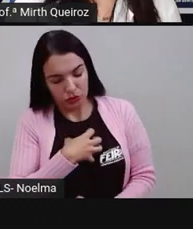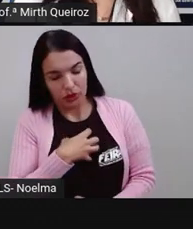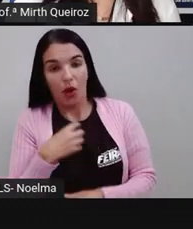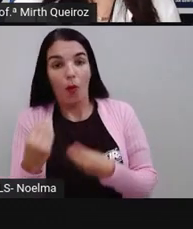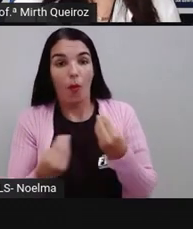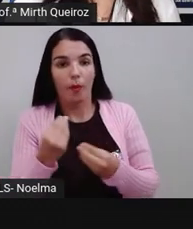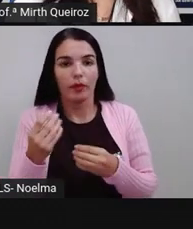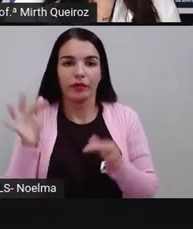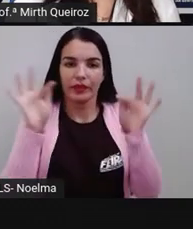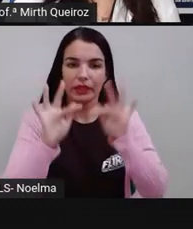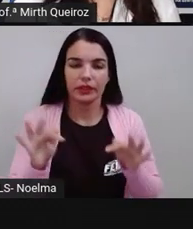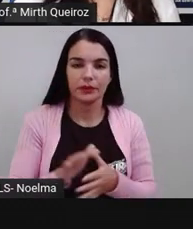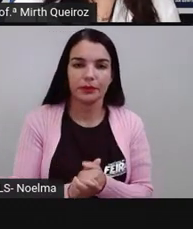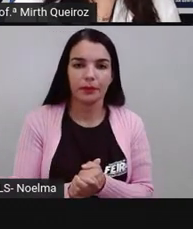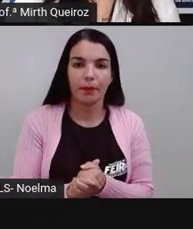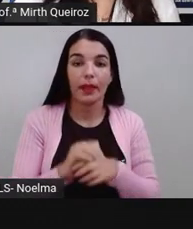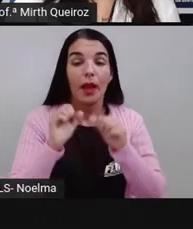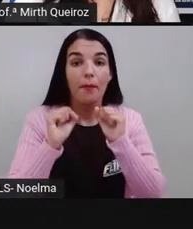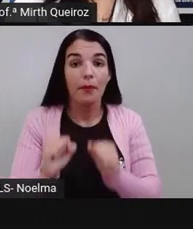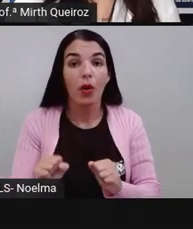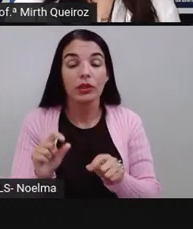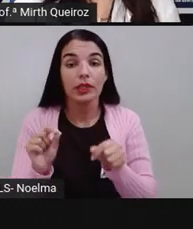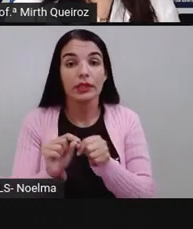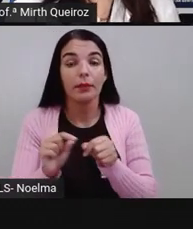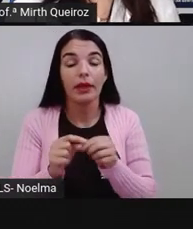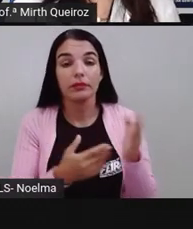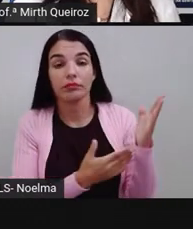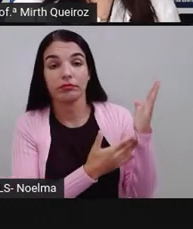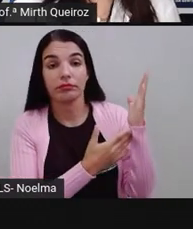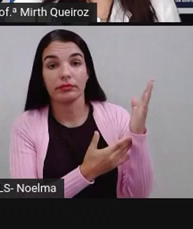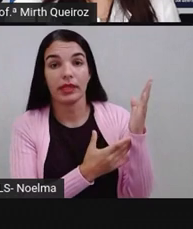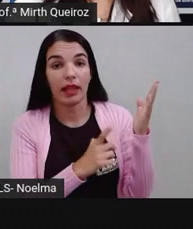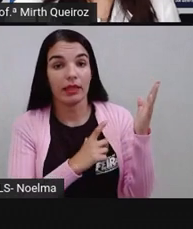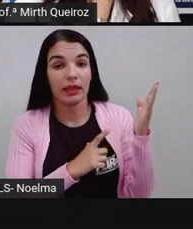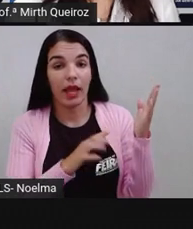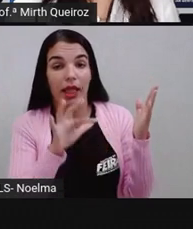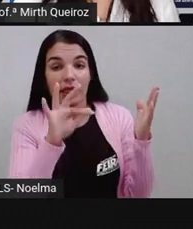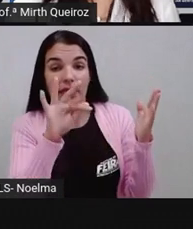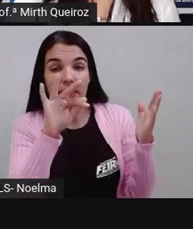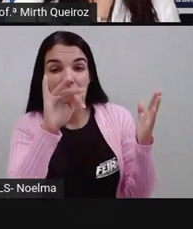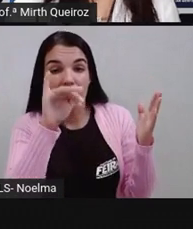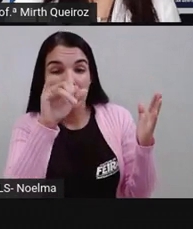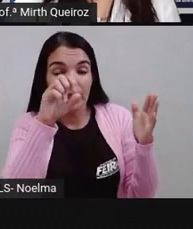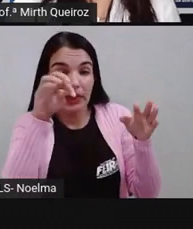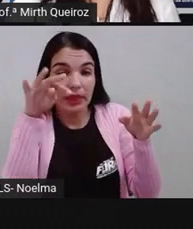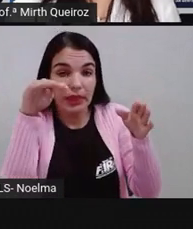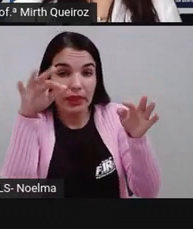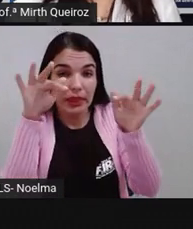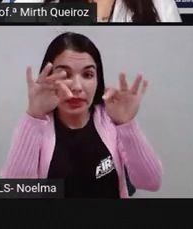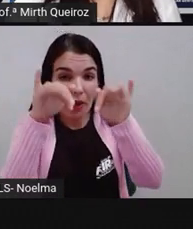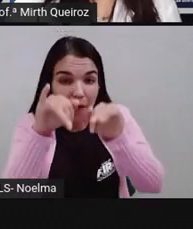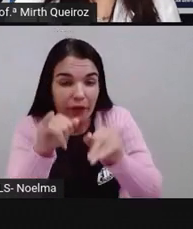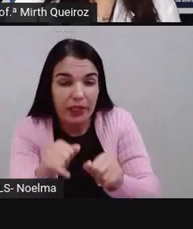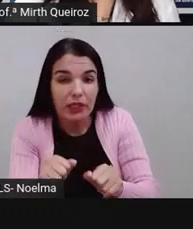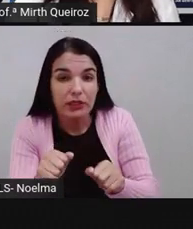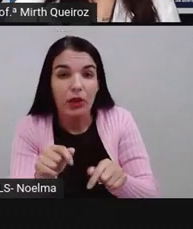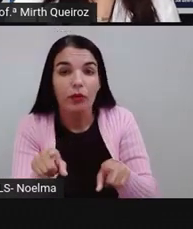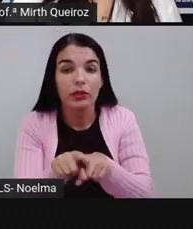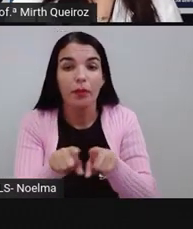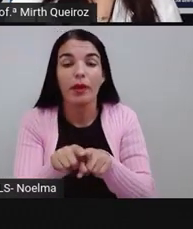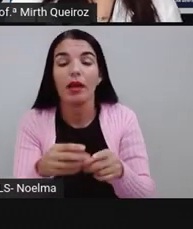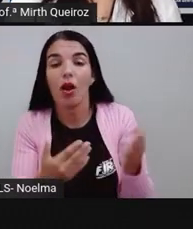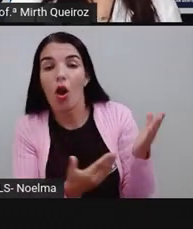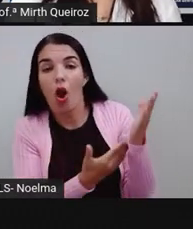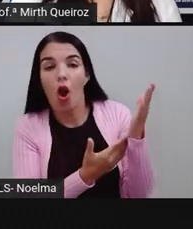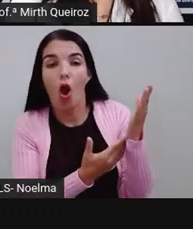Os verbos, eles podem ser classificados de acordo com as suas terminações, que a gente vai falar sobre as conjugações.